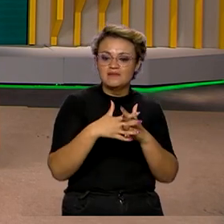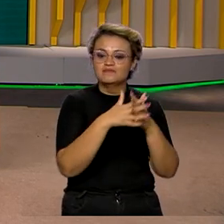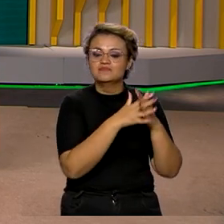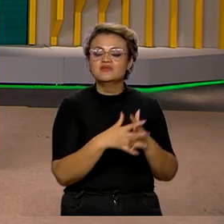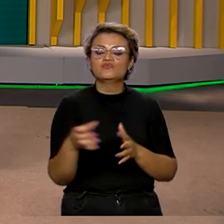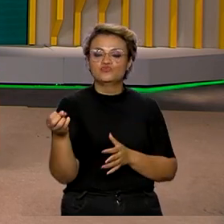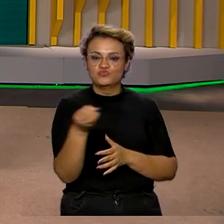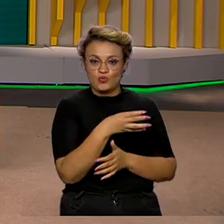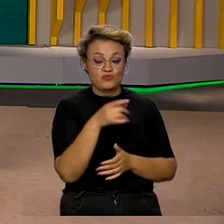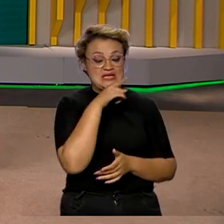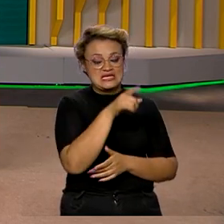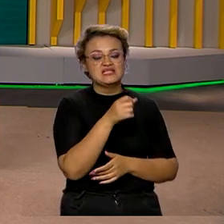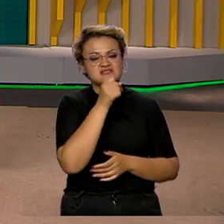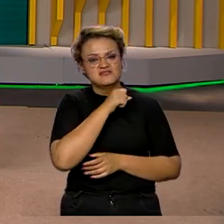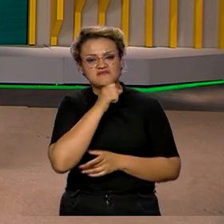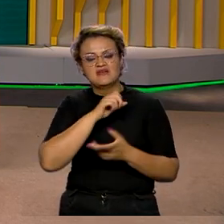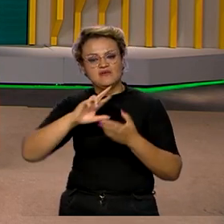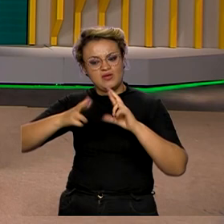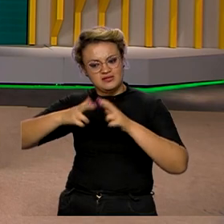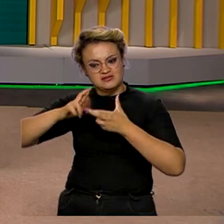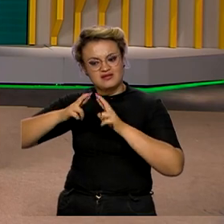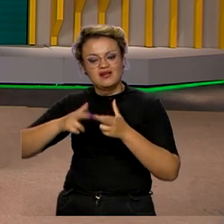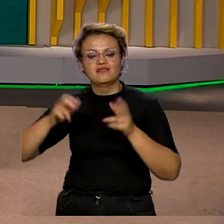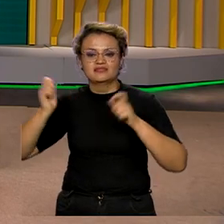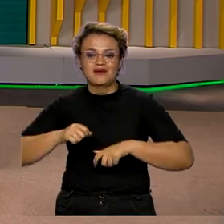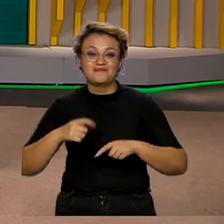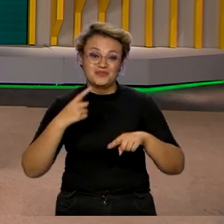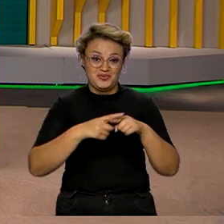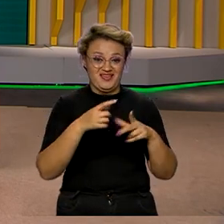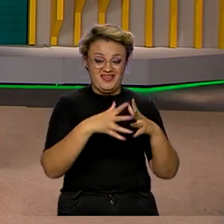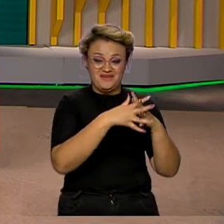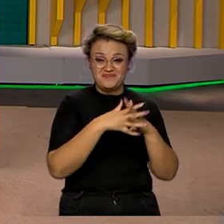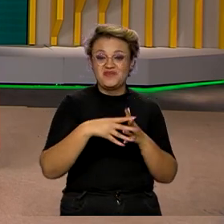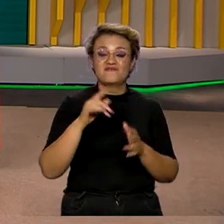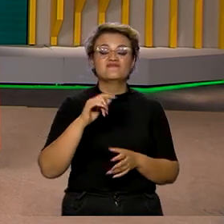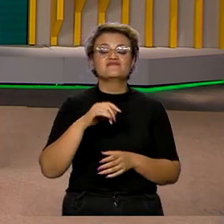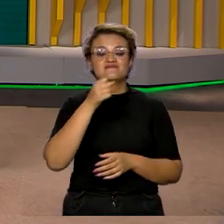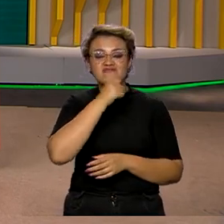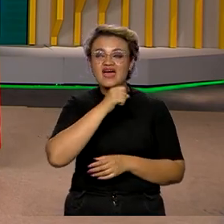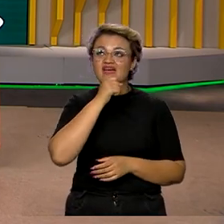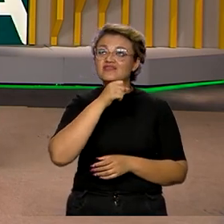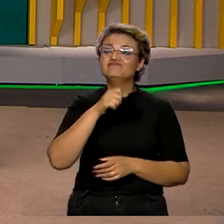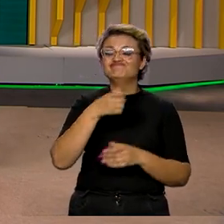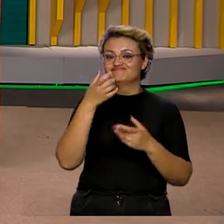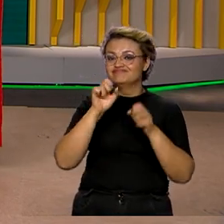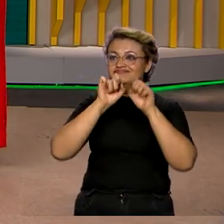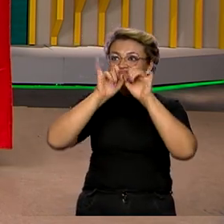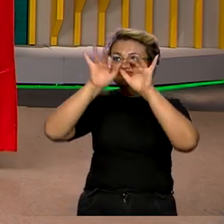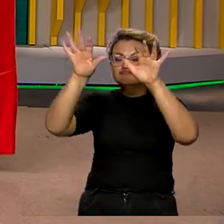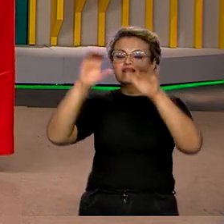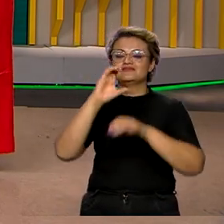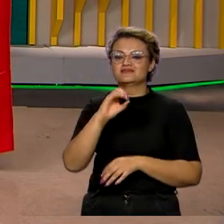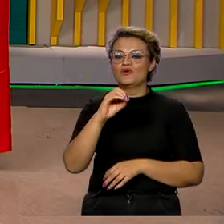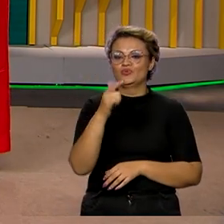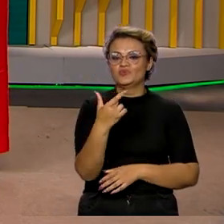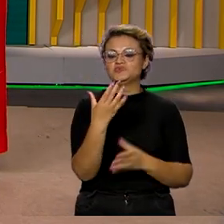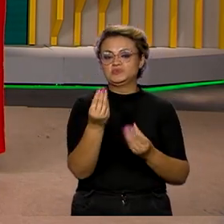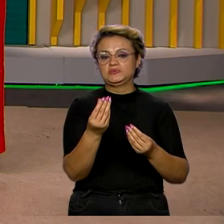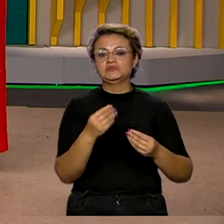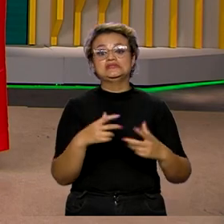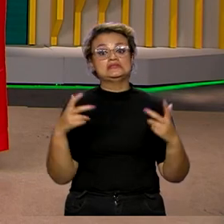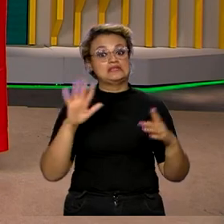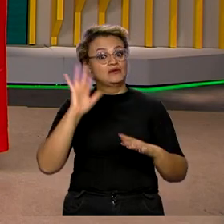reciclar esses veículos. Eles são, afinal, responsáveis pela maior parte ou grande parte da emissão de gases e